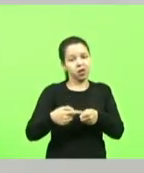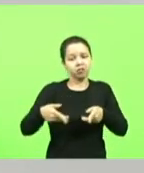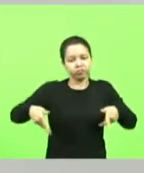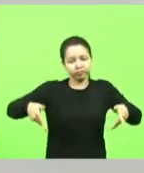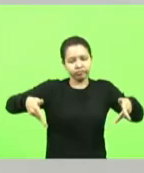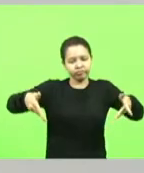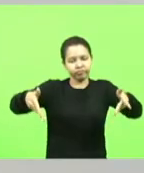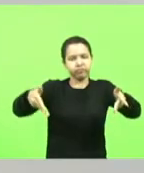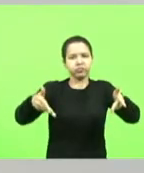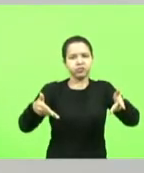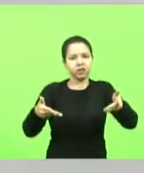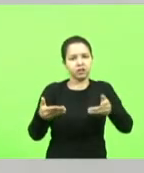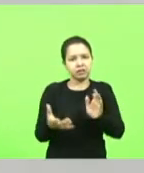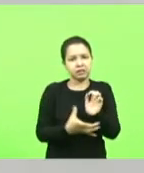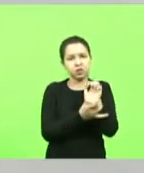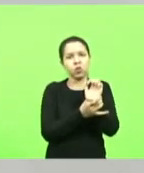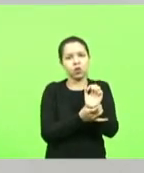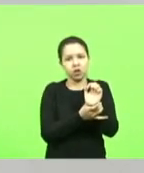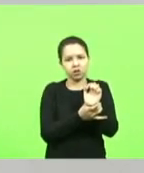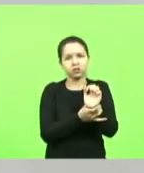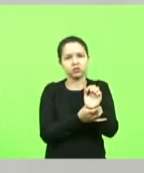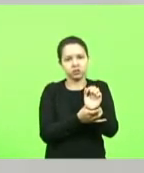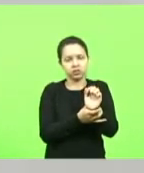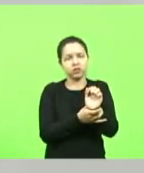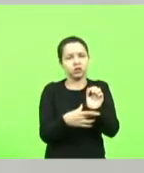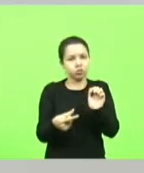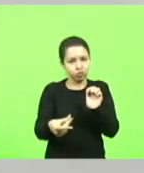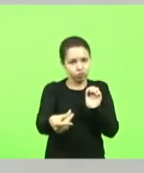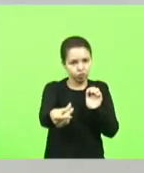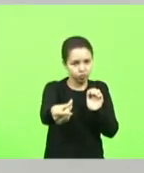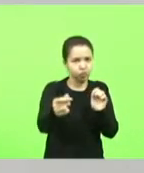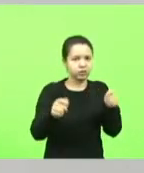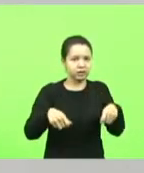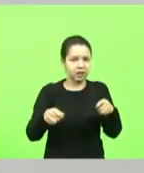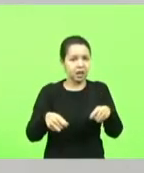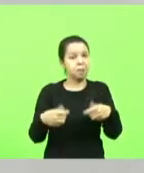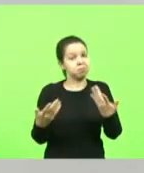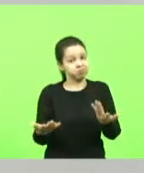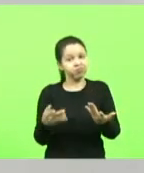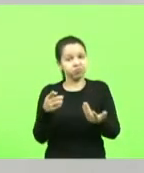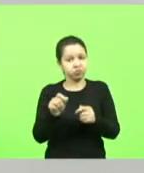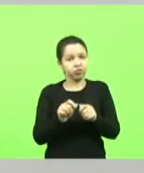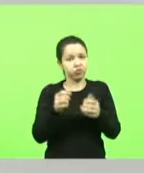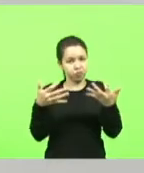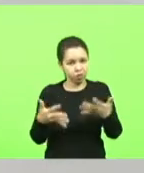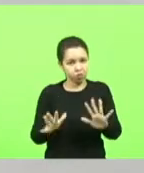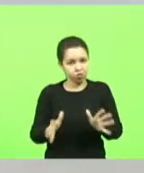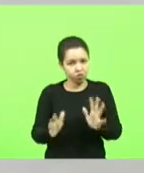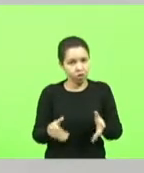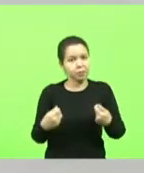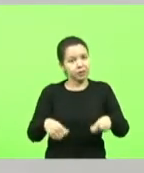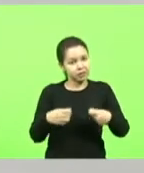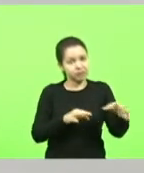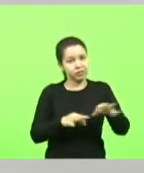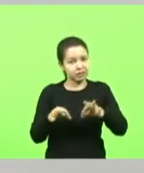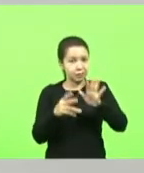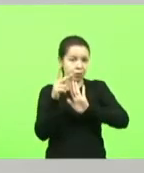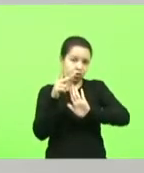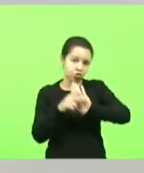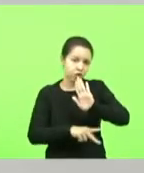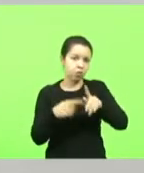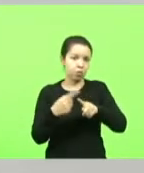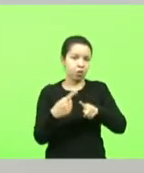fazem um reparo mais duradouro o Vossa Excelência disse tem que fazer o projeto porque esse jogo de empurra da